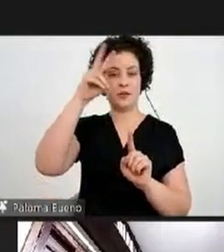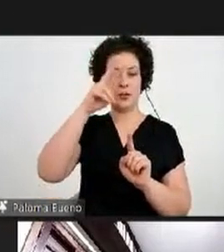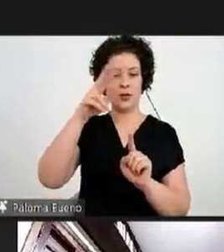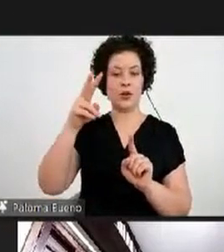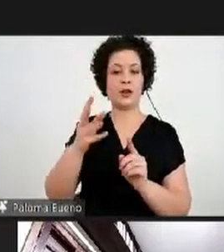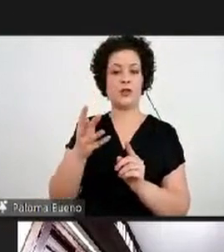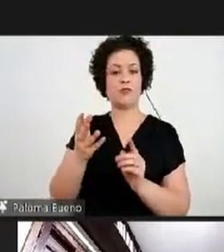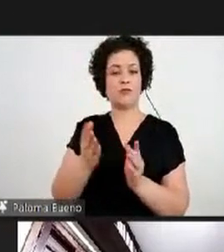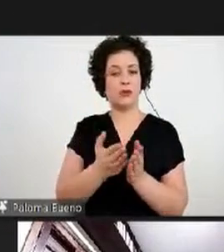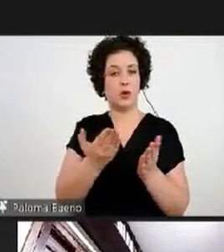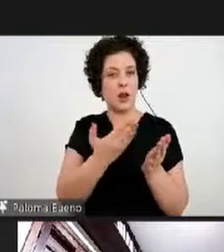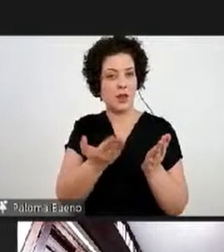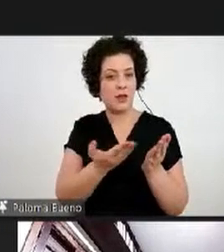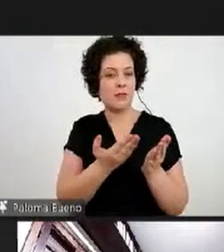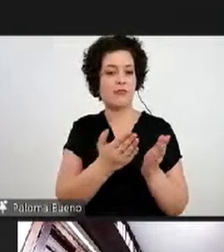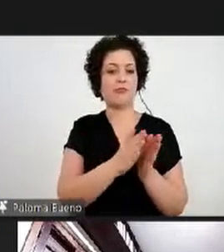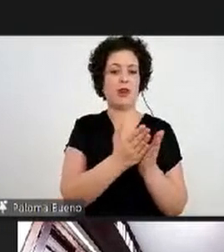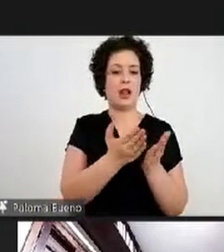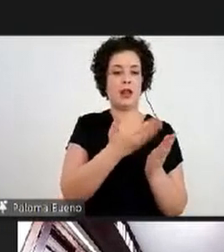arte no Brasil.